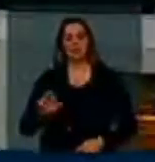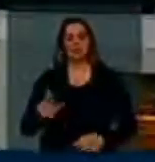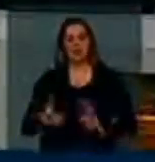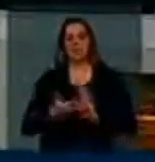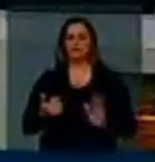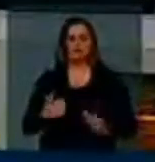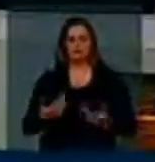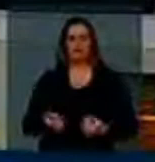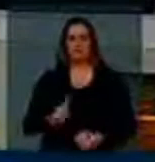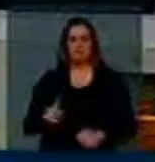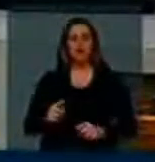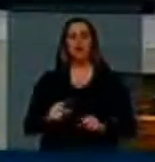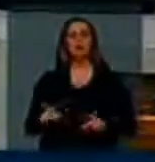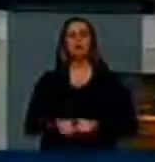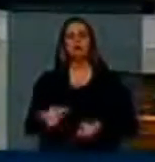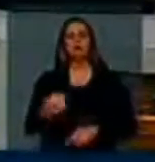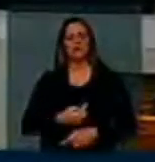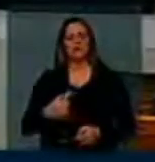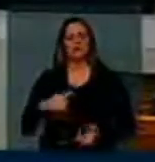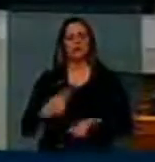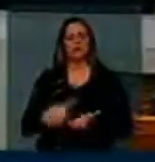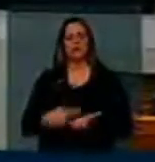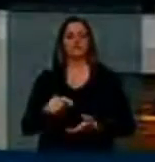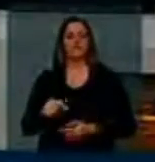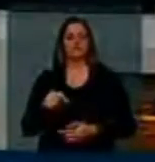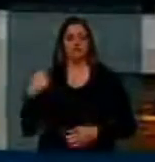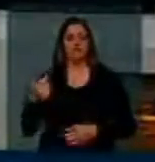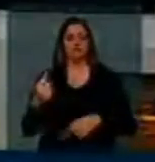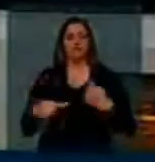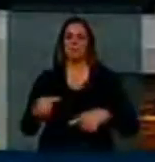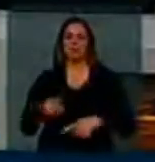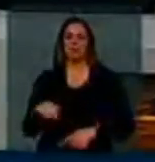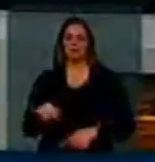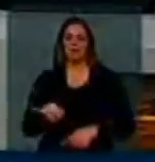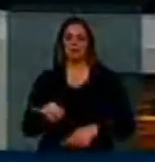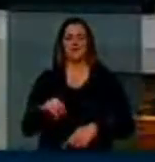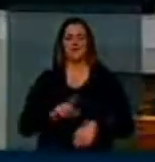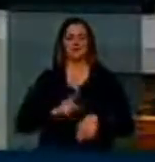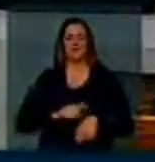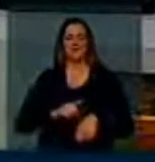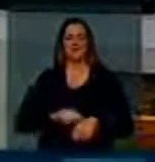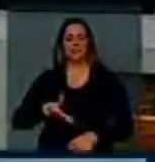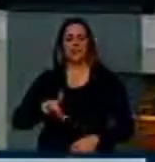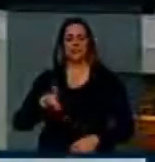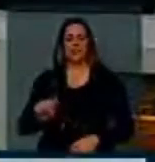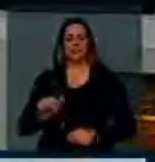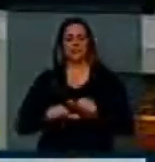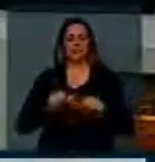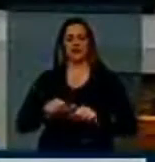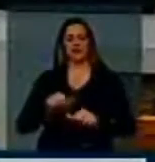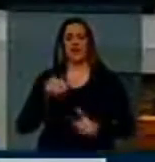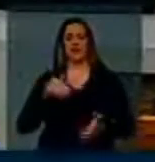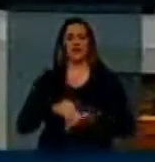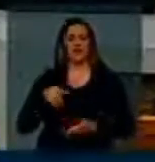fizemos é que esse debate será travado na reforma da LDA e até lá vale a legislação